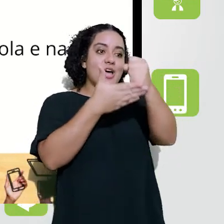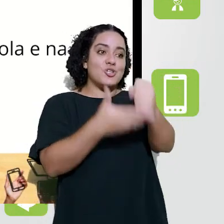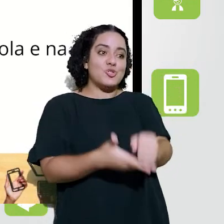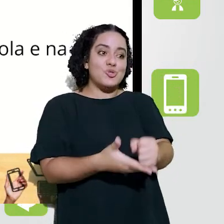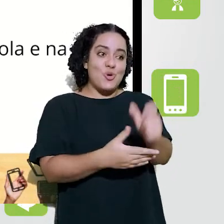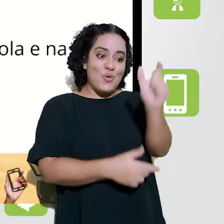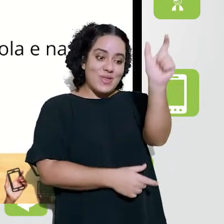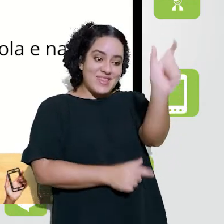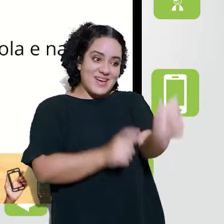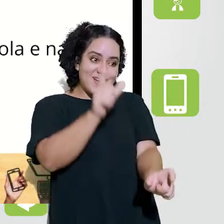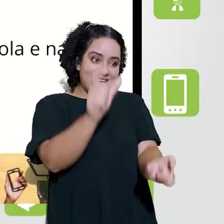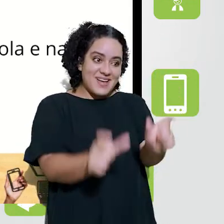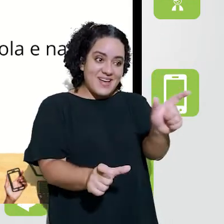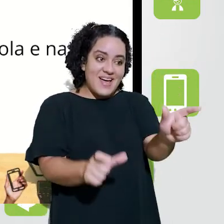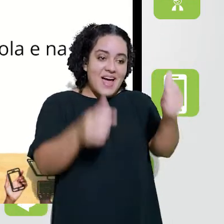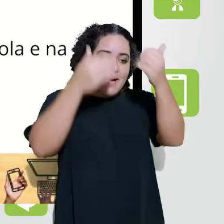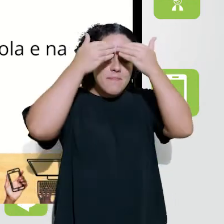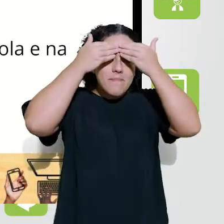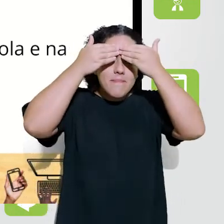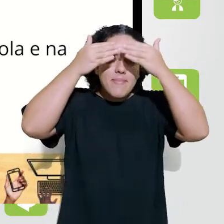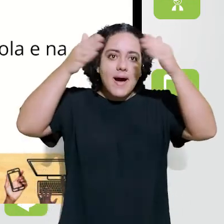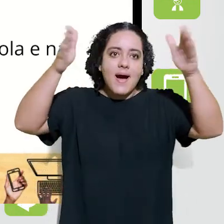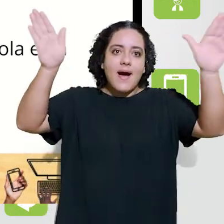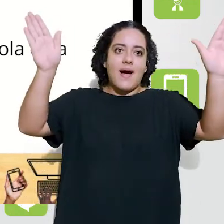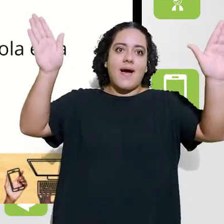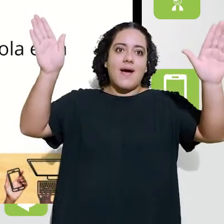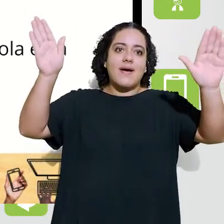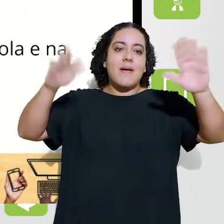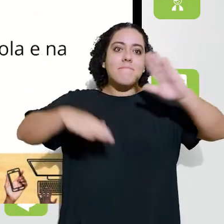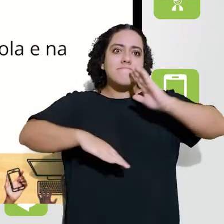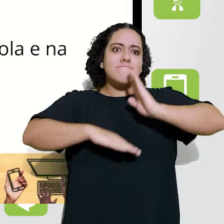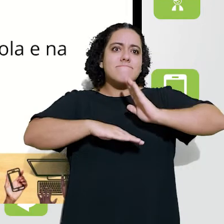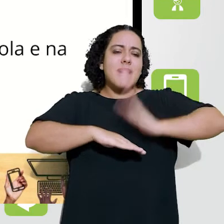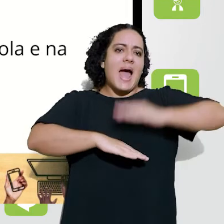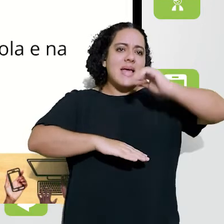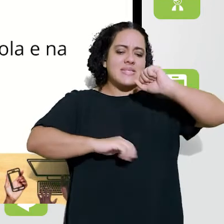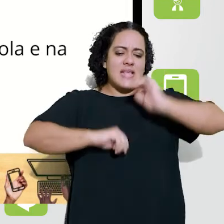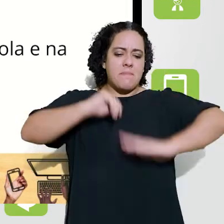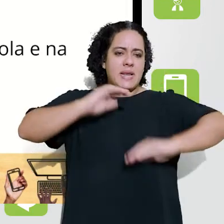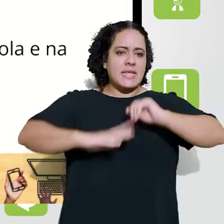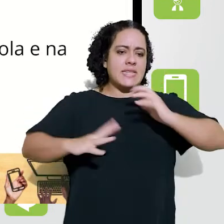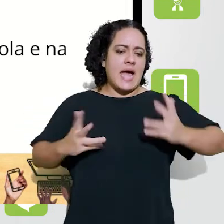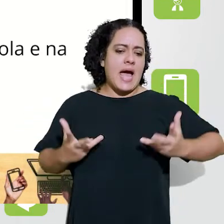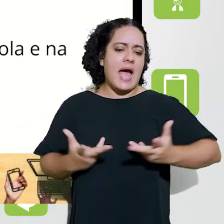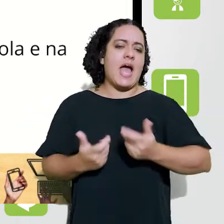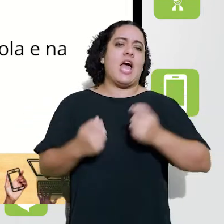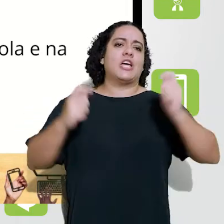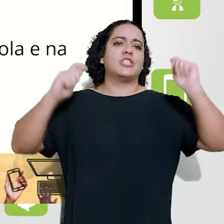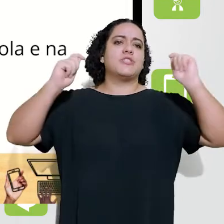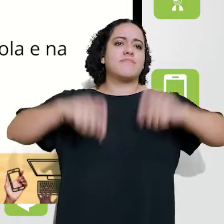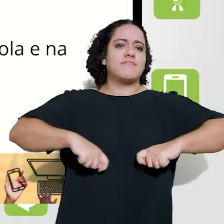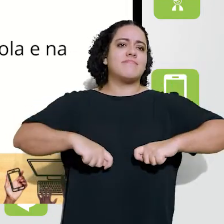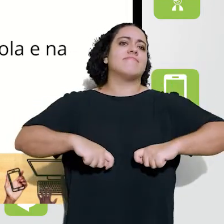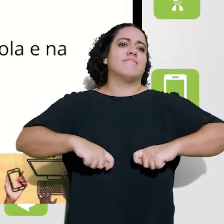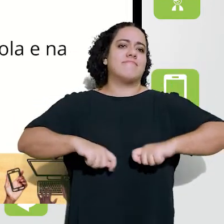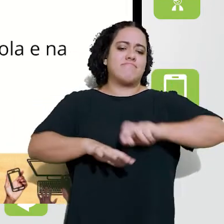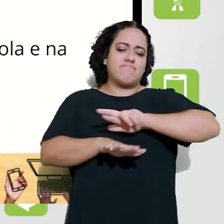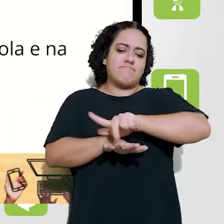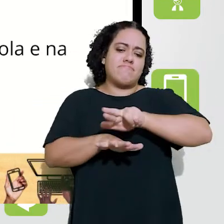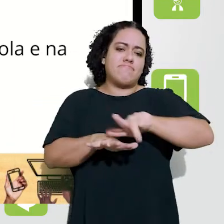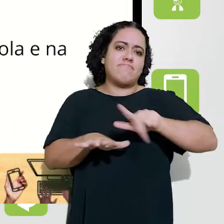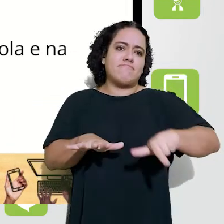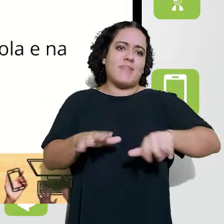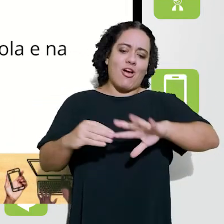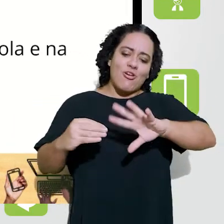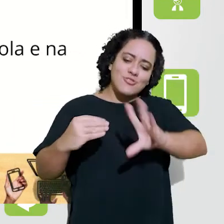também, de aprendizagem, ajude o sujeito a expandir todo o seu repertório de habilidades, de